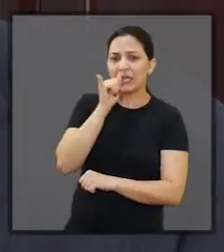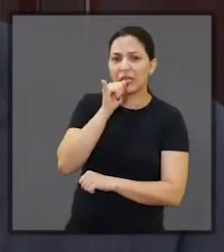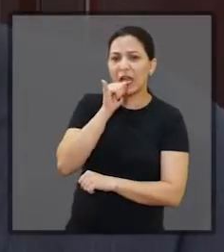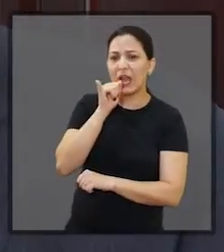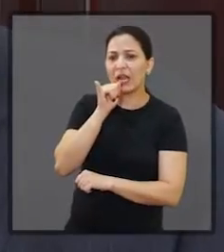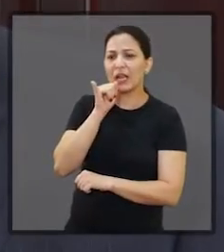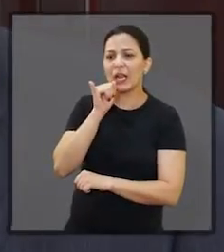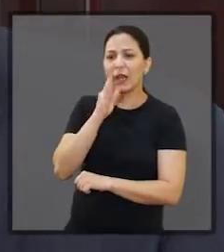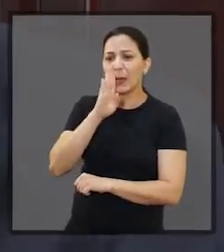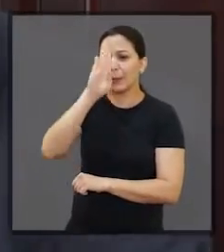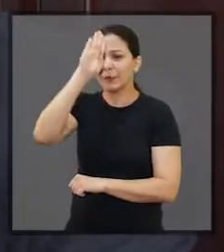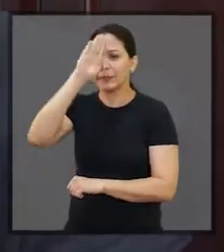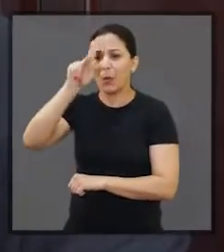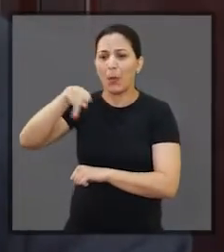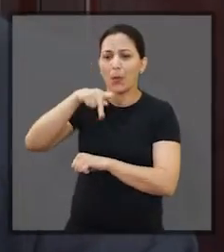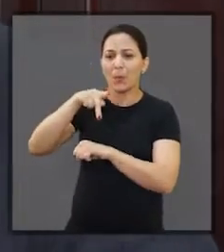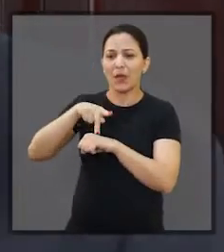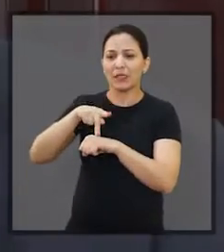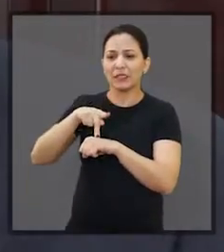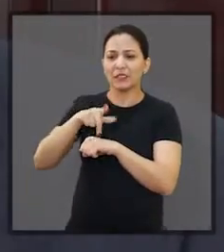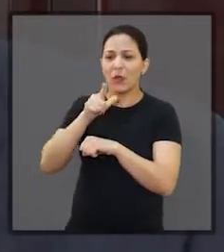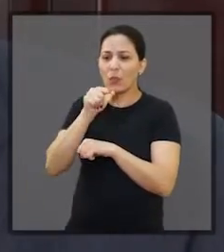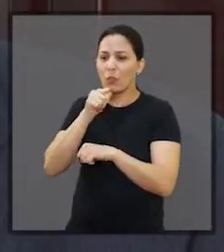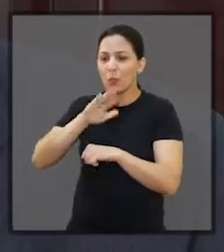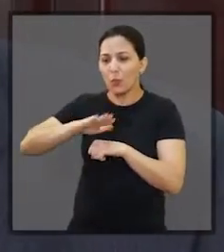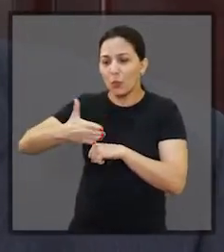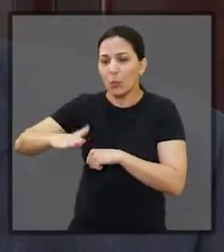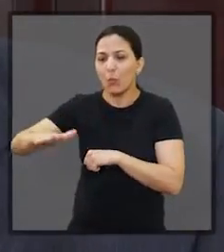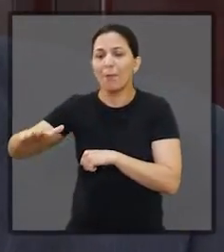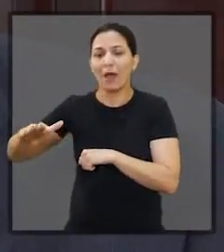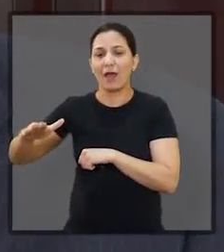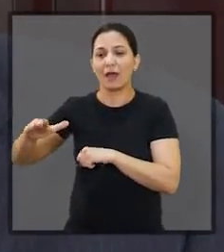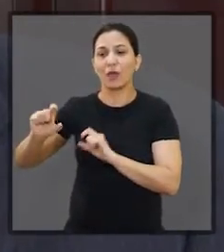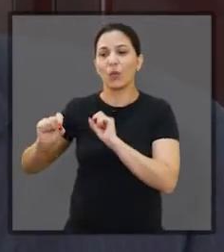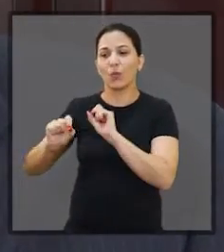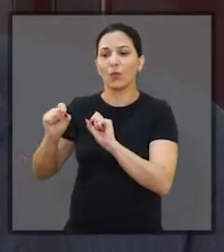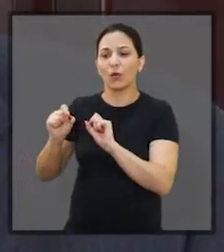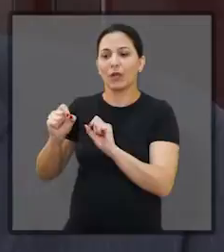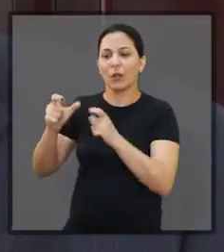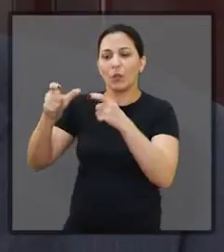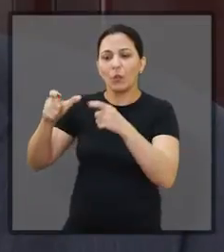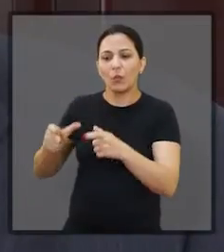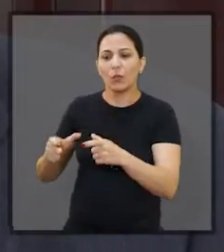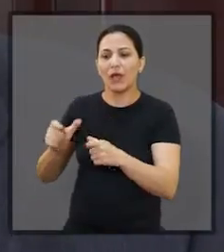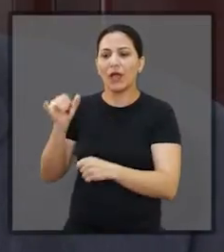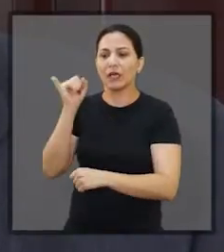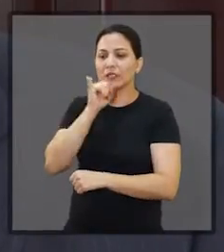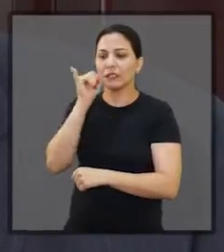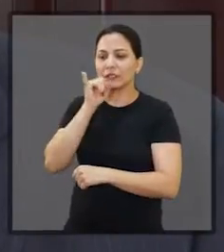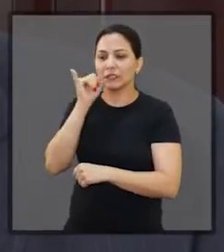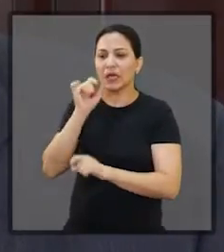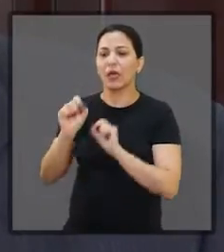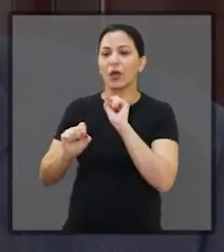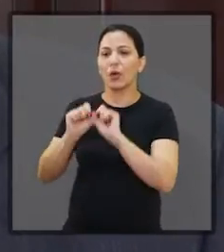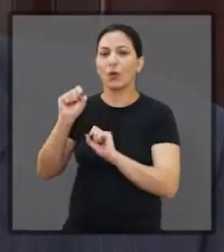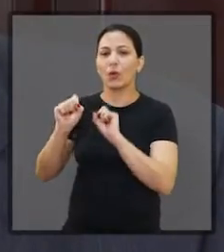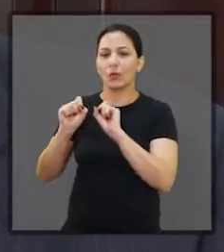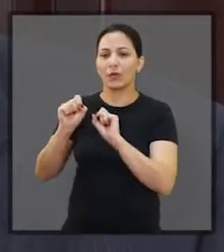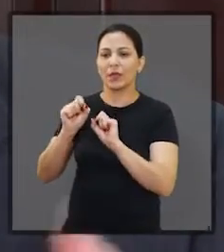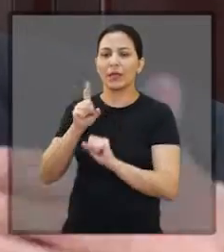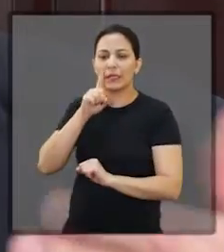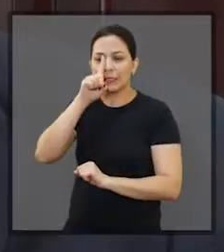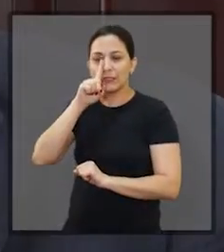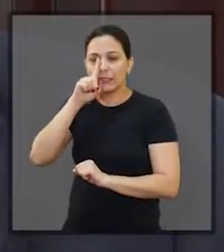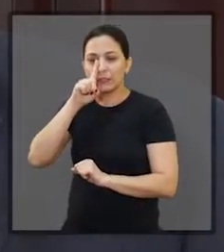é uma ponta de lança dentro do Mediterrâneo. Quer é o ponto, vamos dizer assim, mais nefrálgico